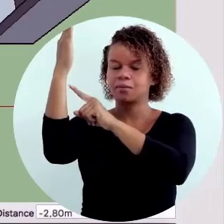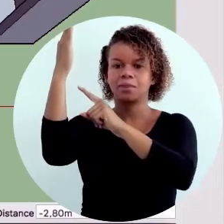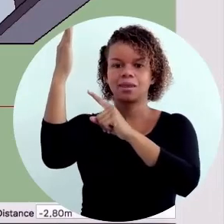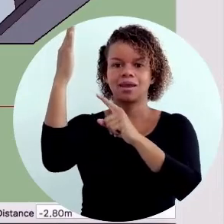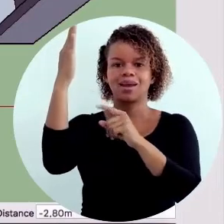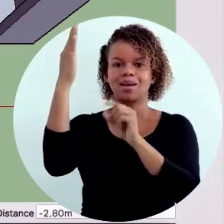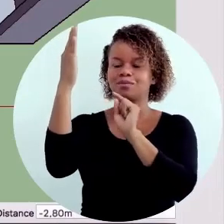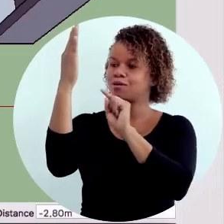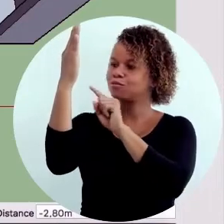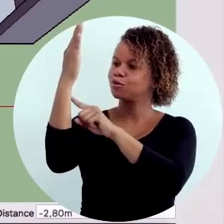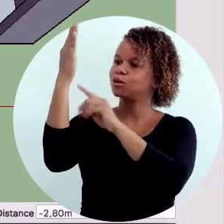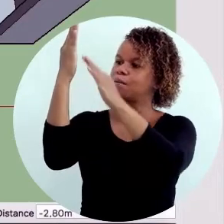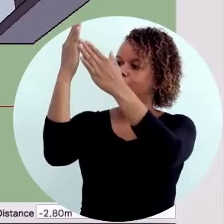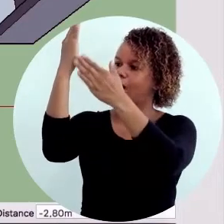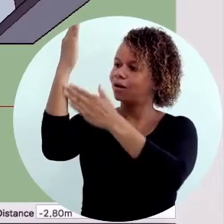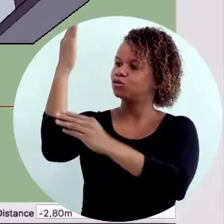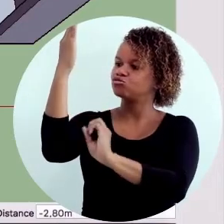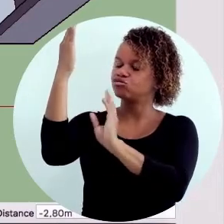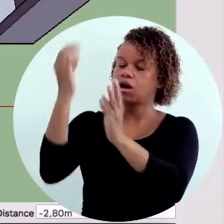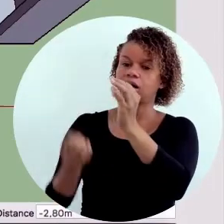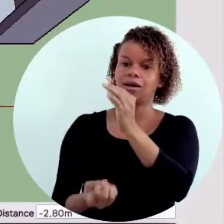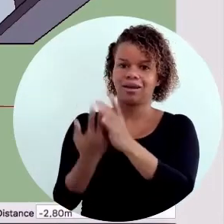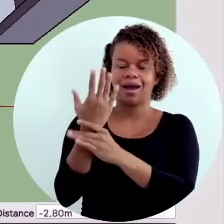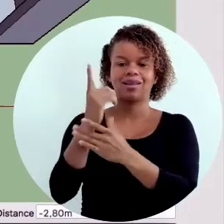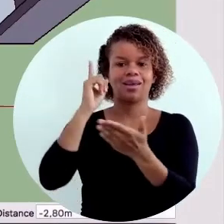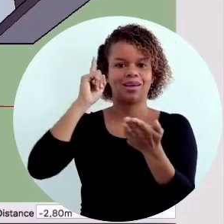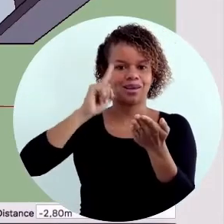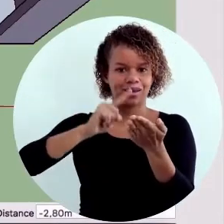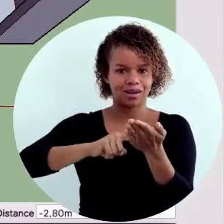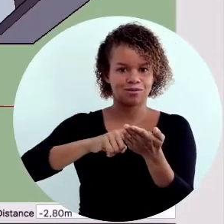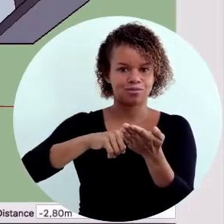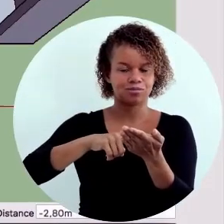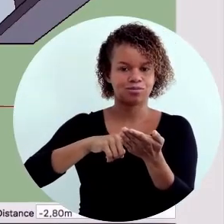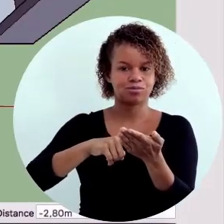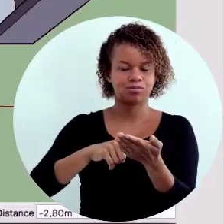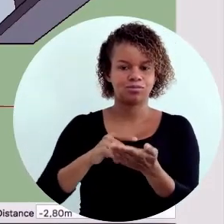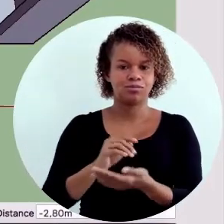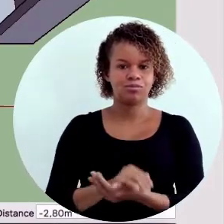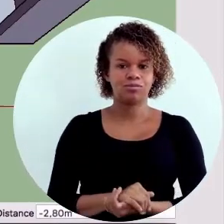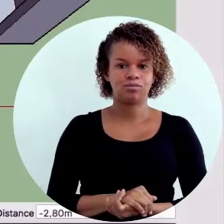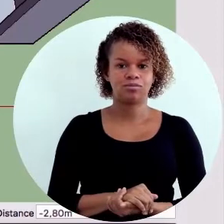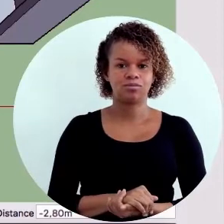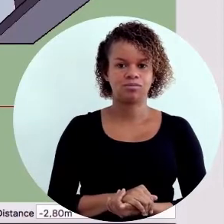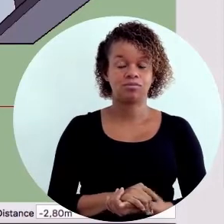extrusão, para um ponto da parede que já foi criada e clico.